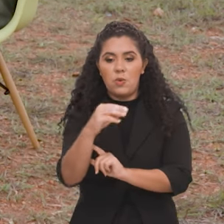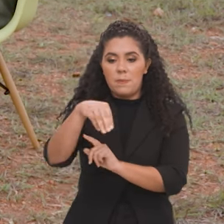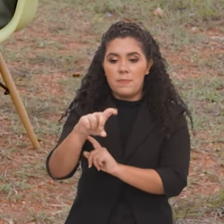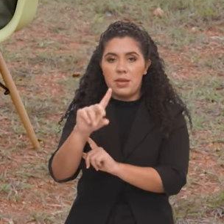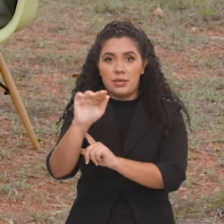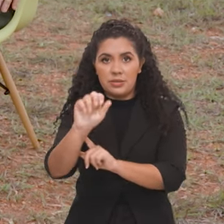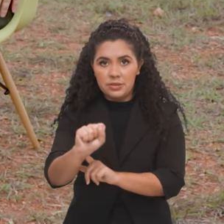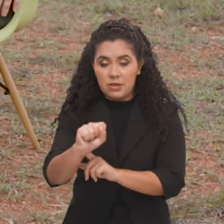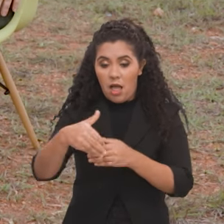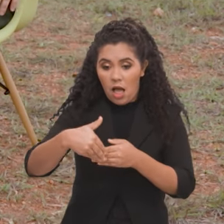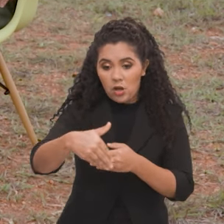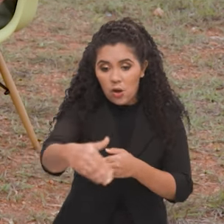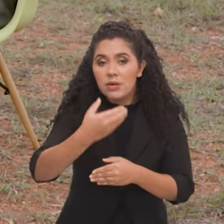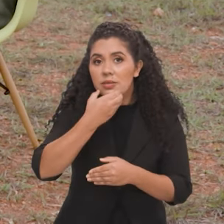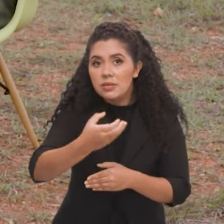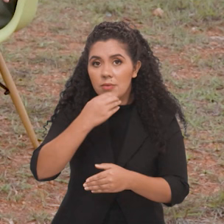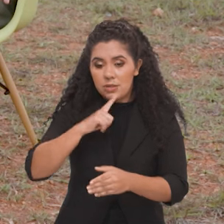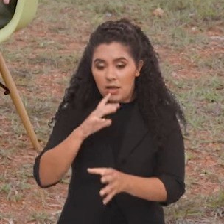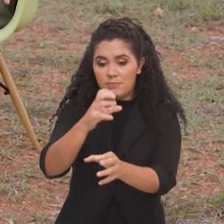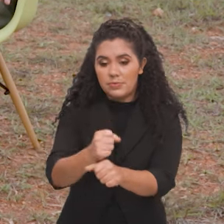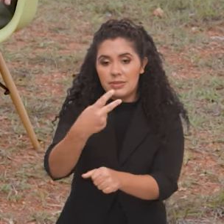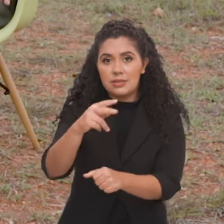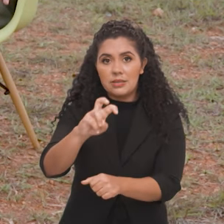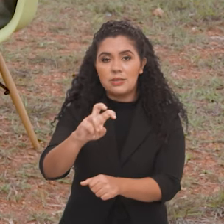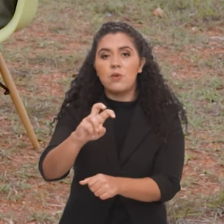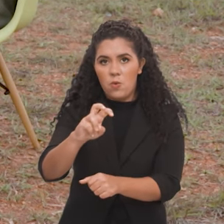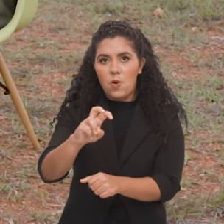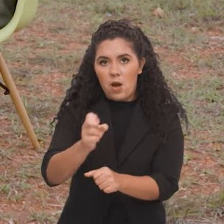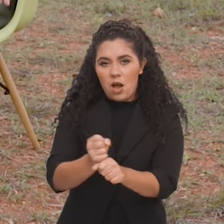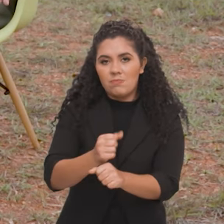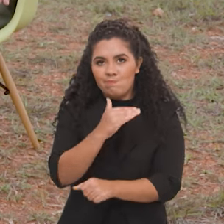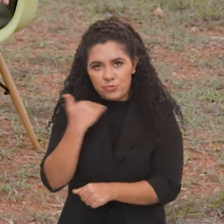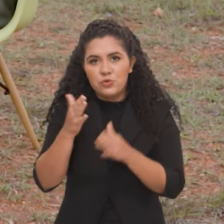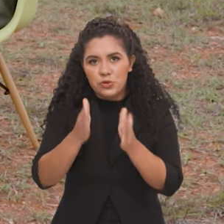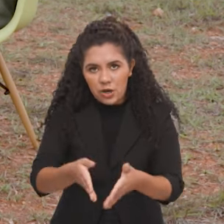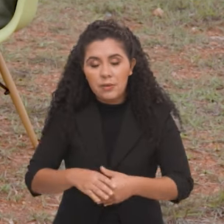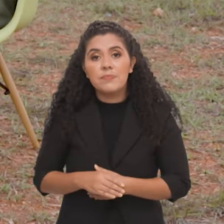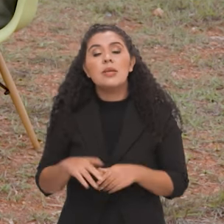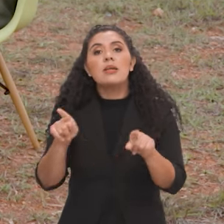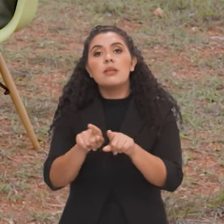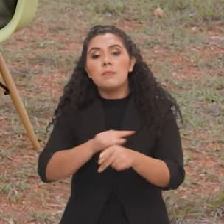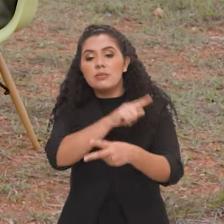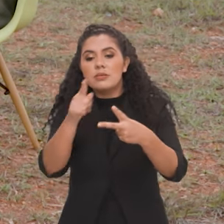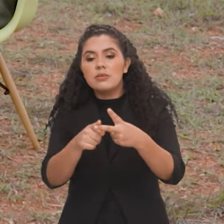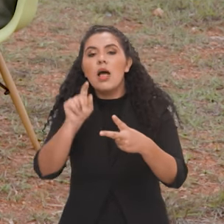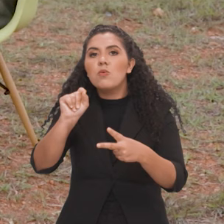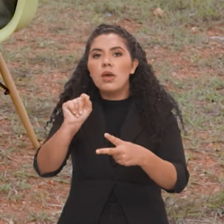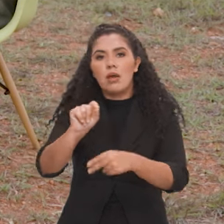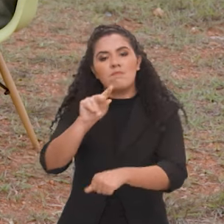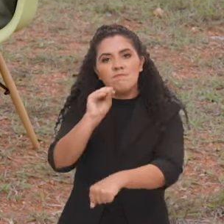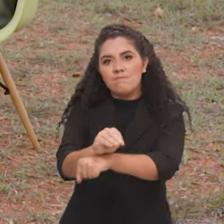que agora, em dezembro, vai completar 35 anos da sua morte. E o segundo componente é a conservação da biodiversidade.